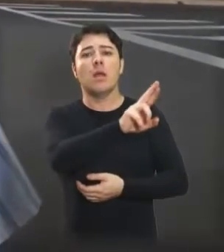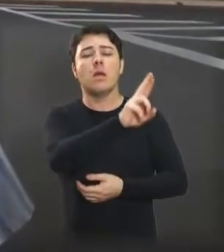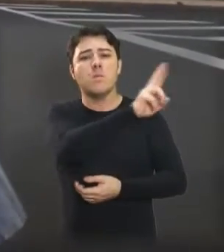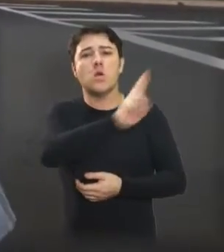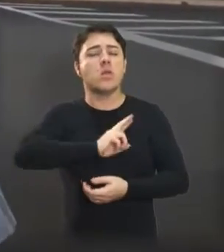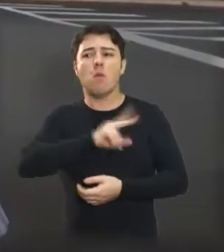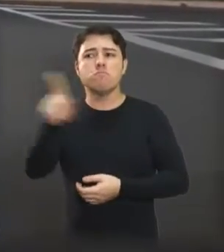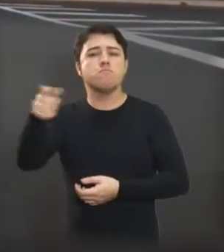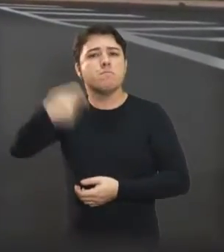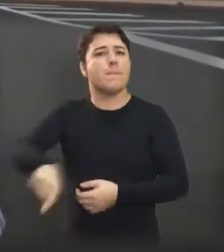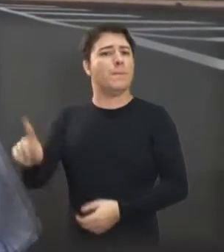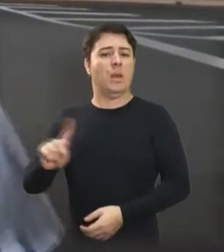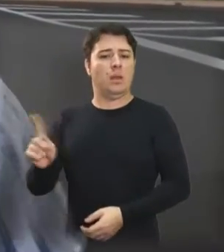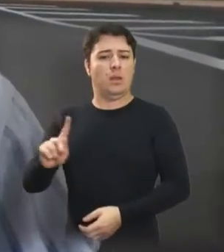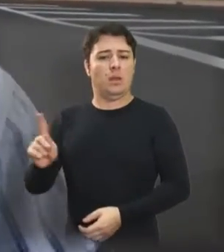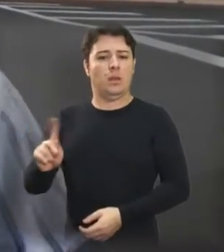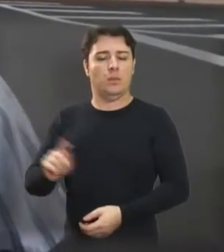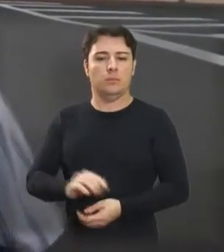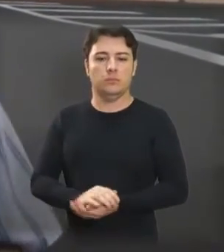necessário lombada.